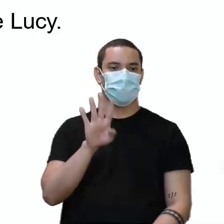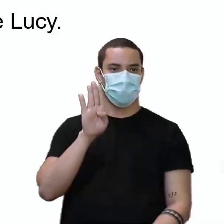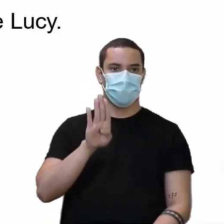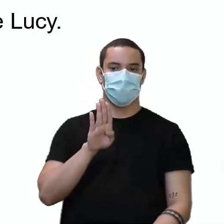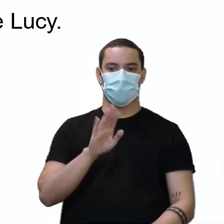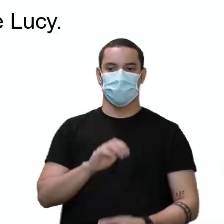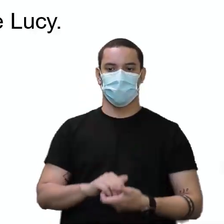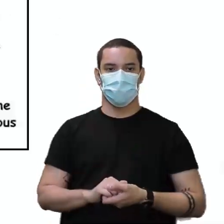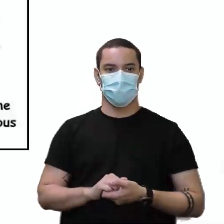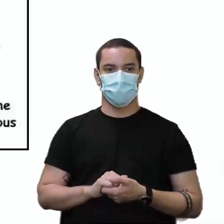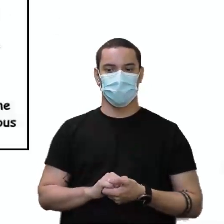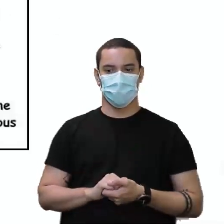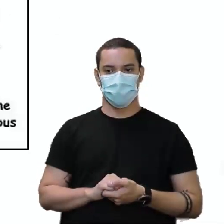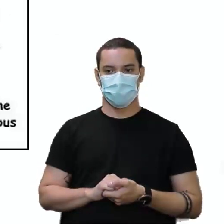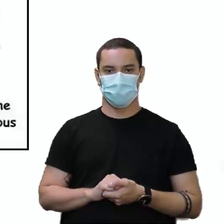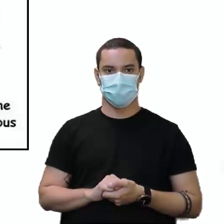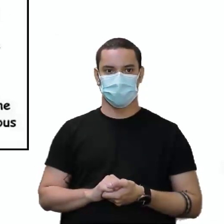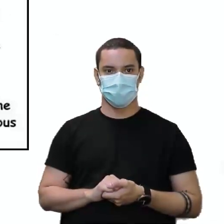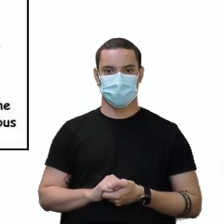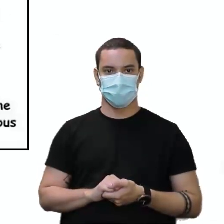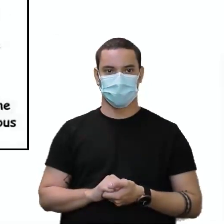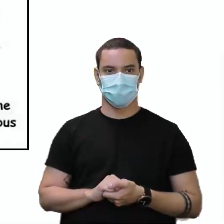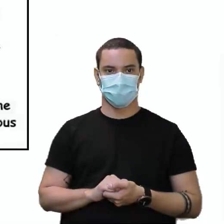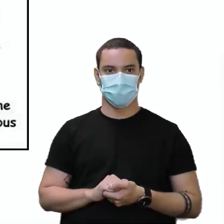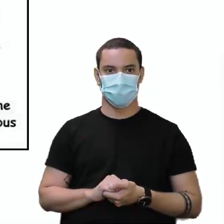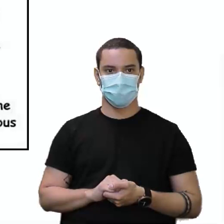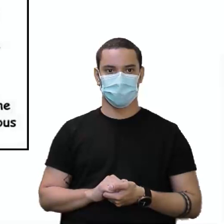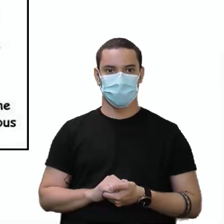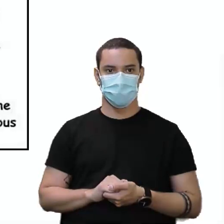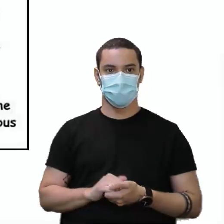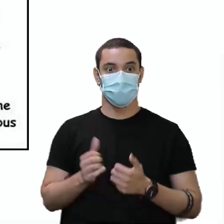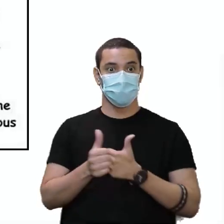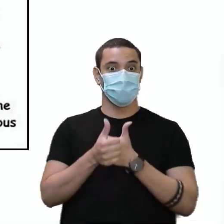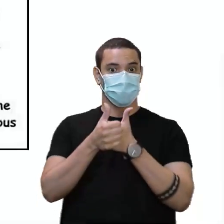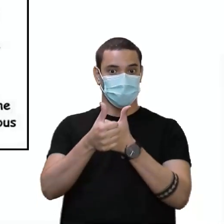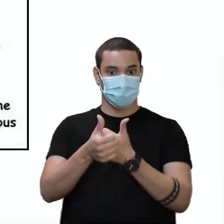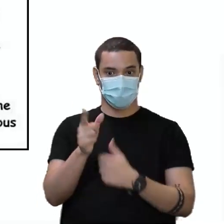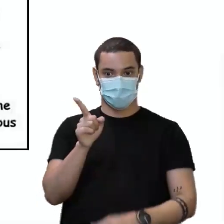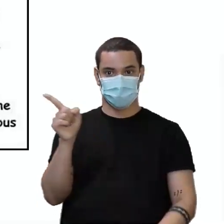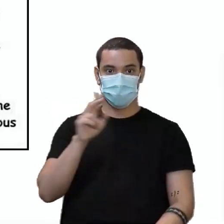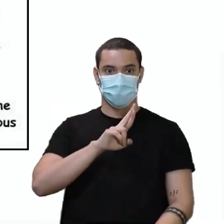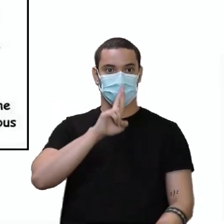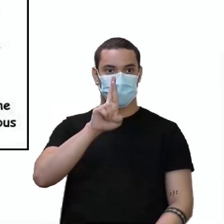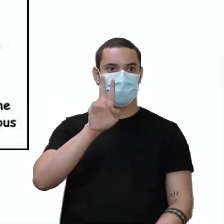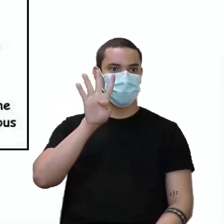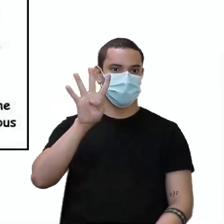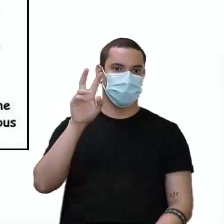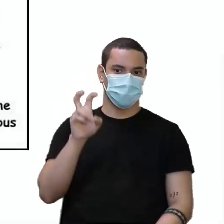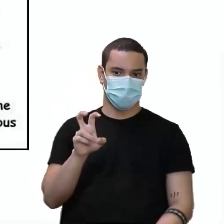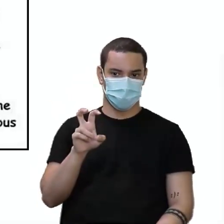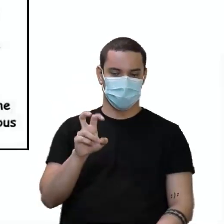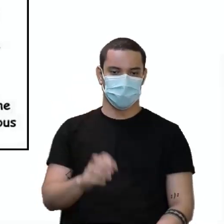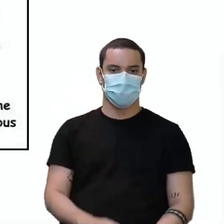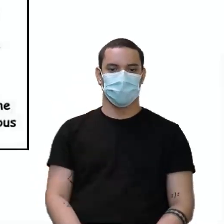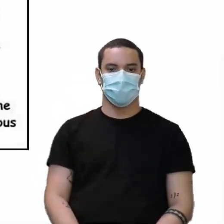tudo bem? Vamos seguir? Olha aí. Observe o cartão abaixo e responda as questões 4 e 5.